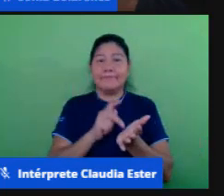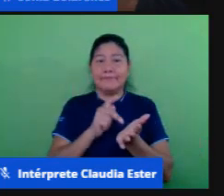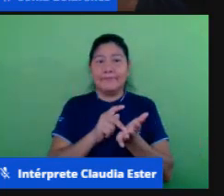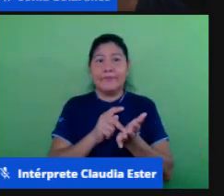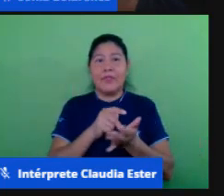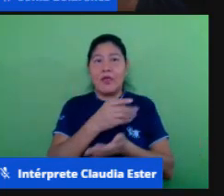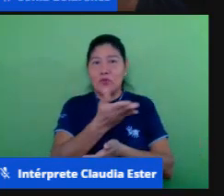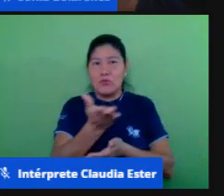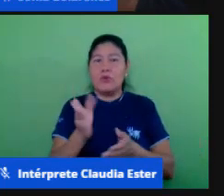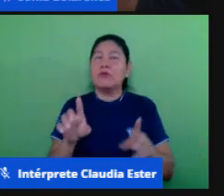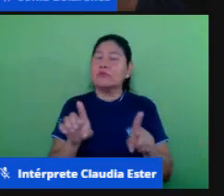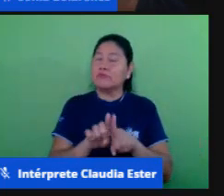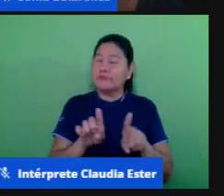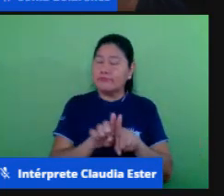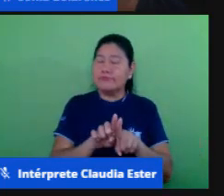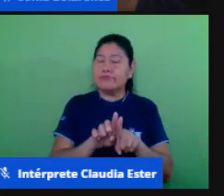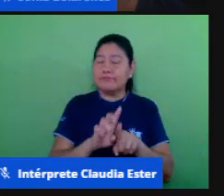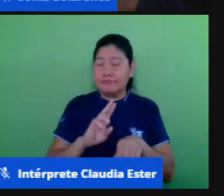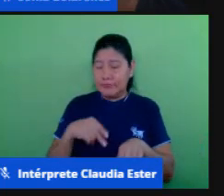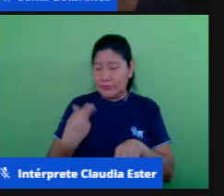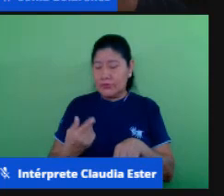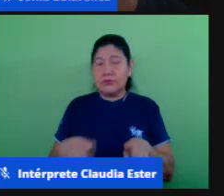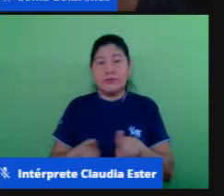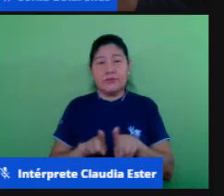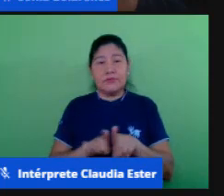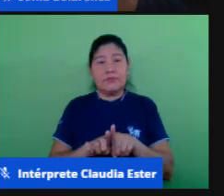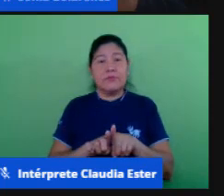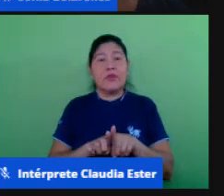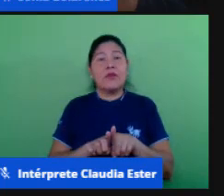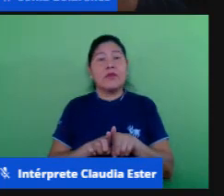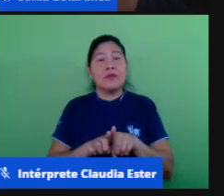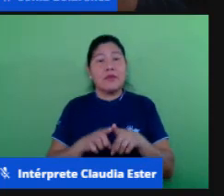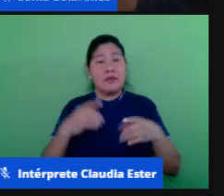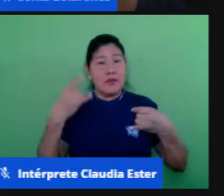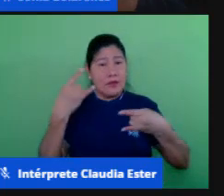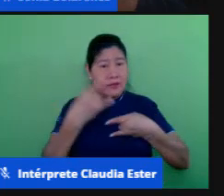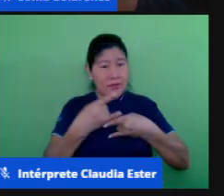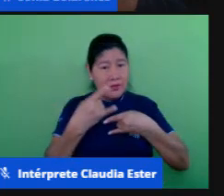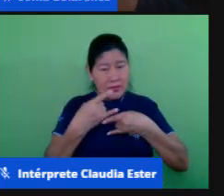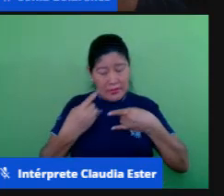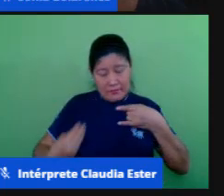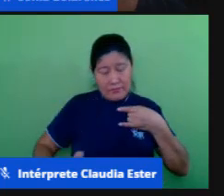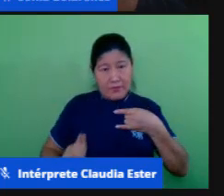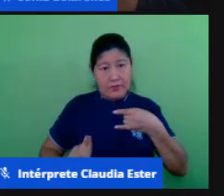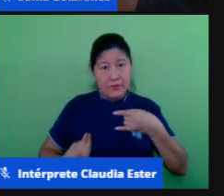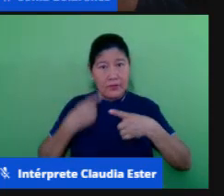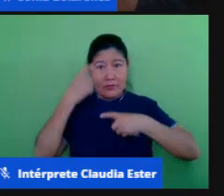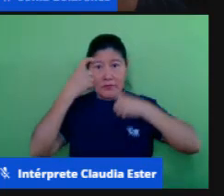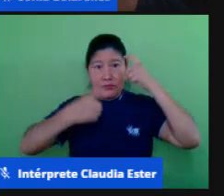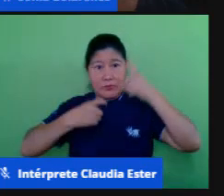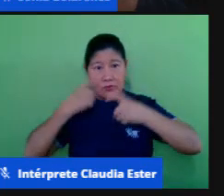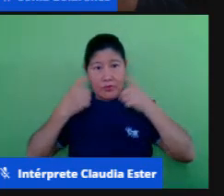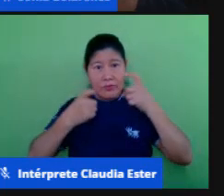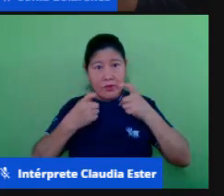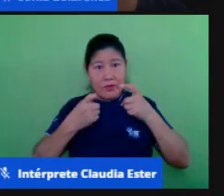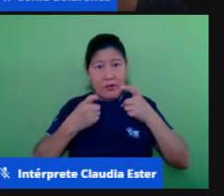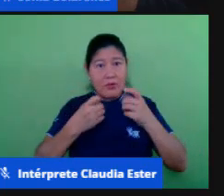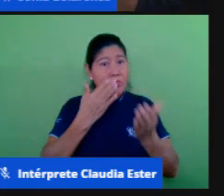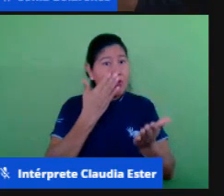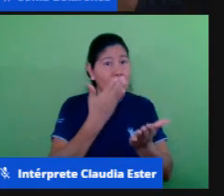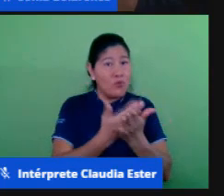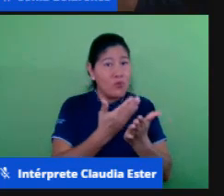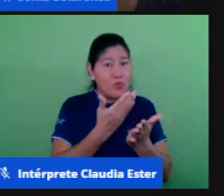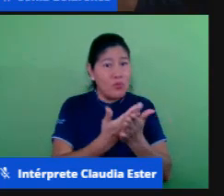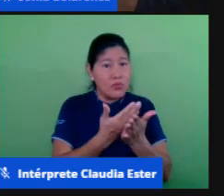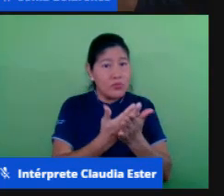todos nós que estamos nessa live de uma formação que inclua